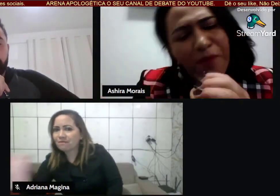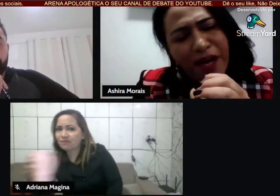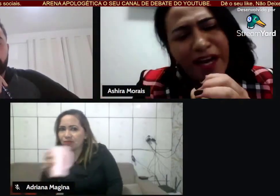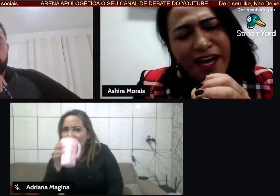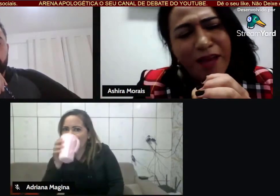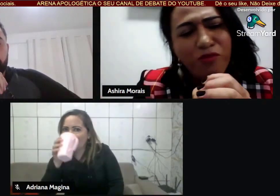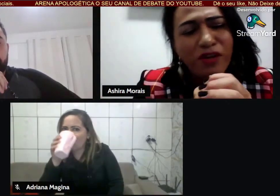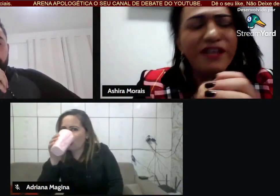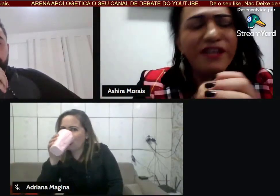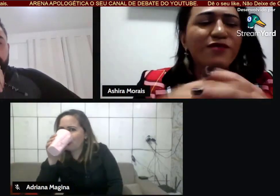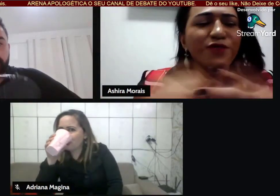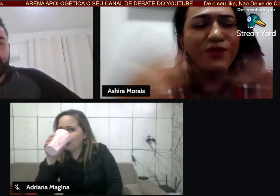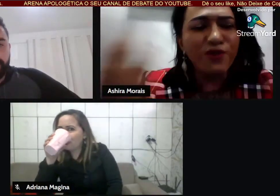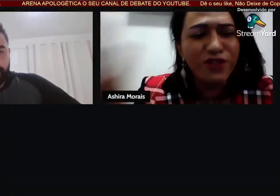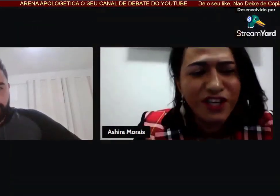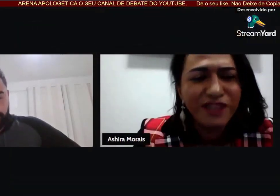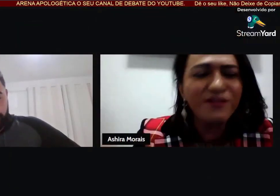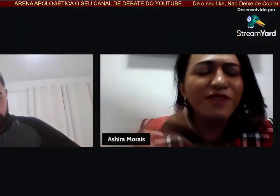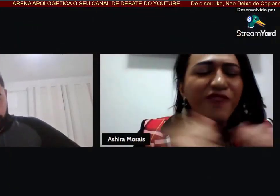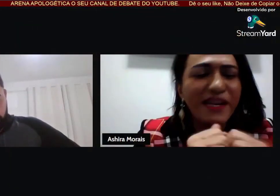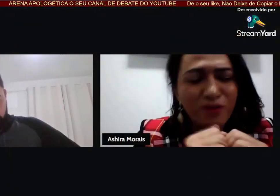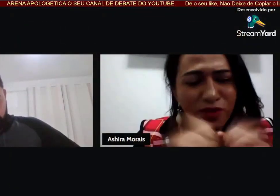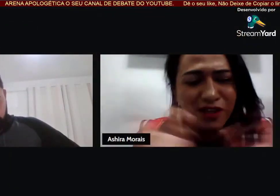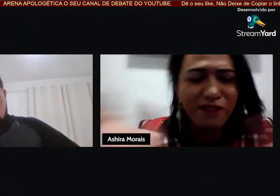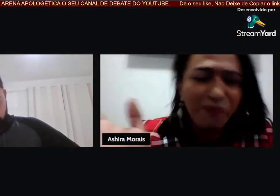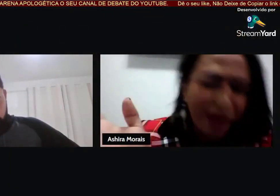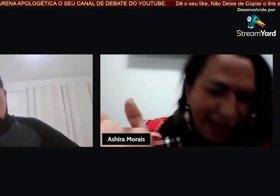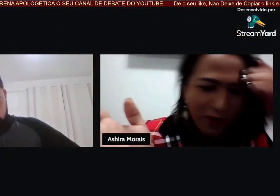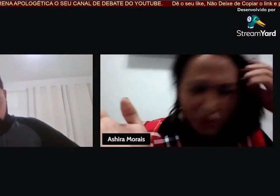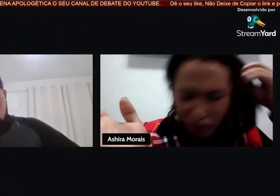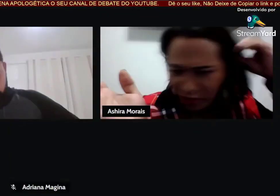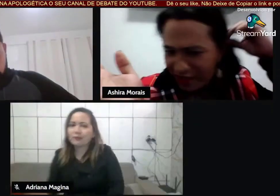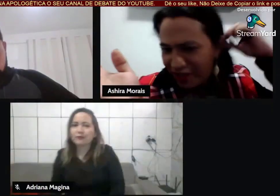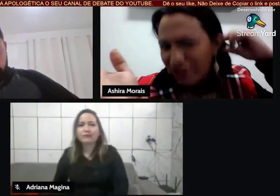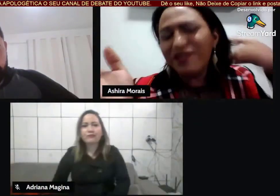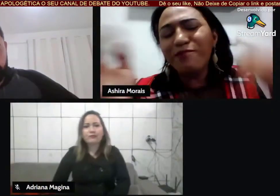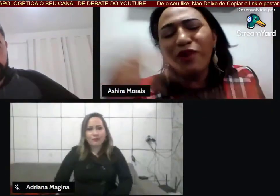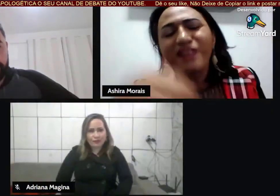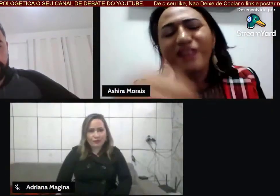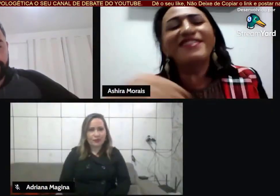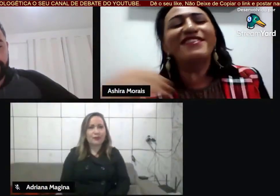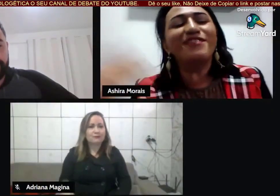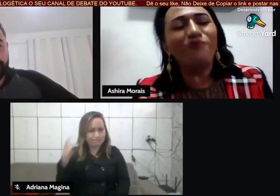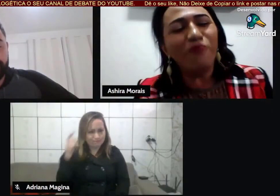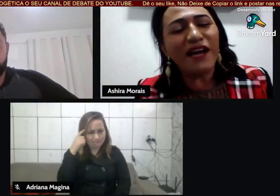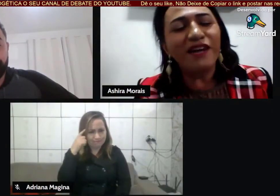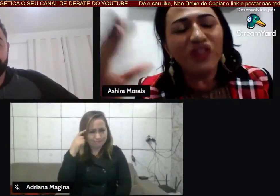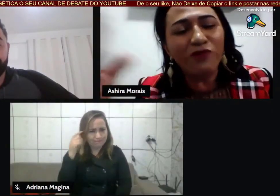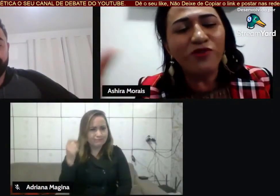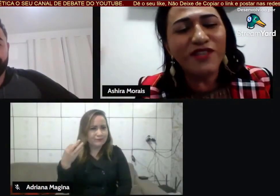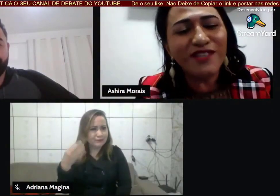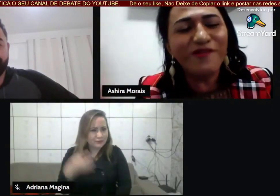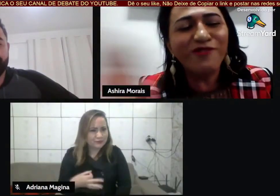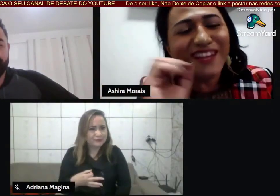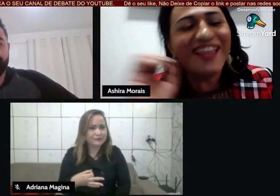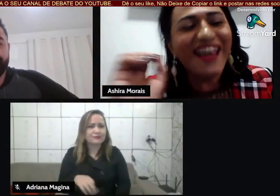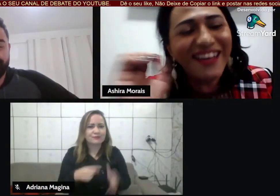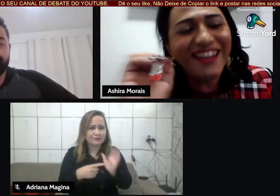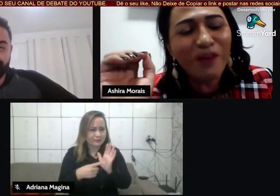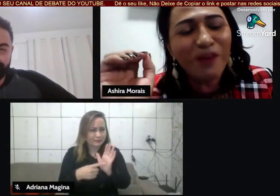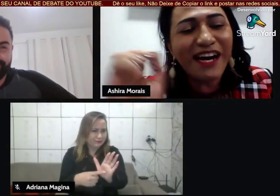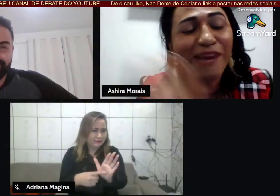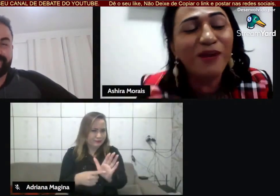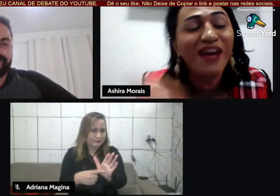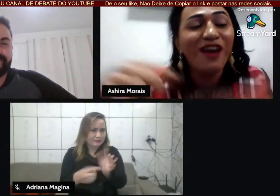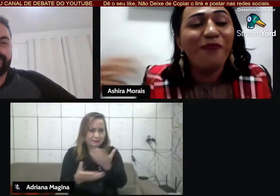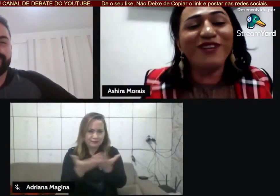eu vou citar uma parábola e antes que o senhor diga que não se faz doutrina com parábola, eu estou consciente disso, embora exista uma gama de autores que vão tratar em